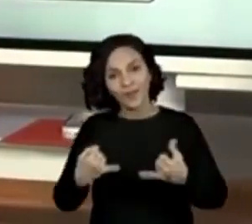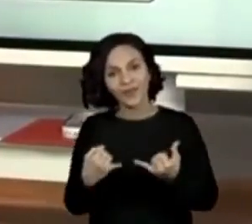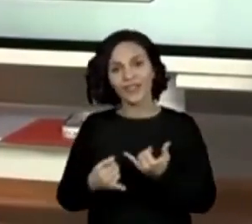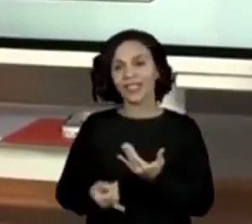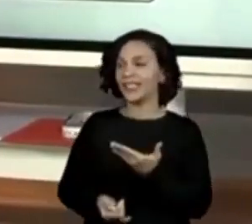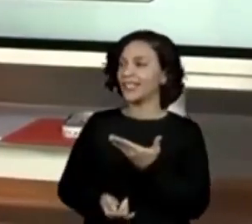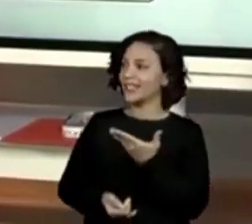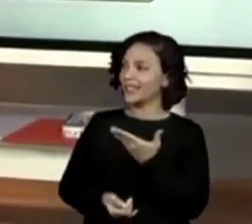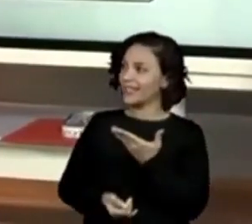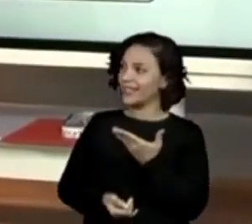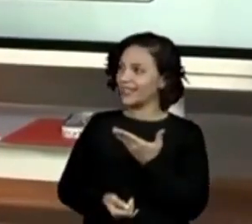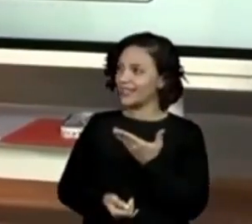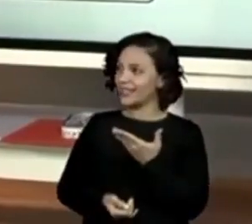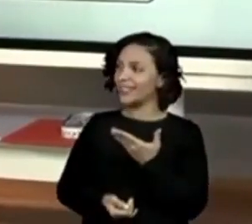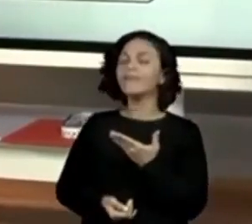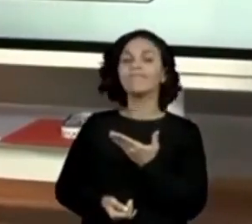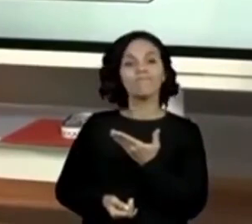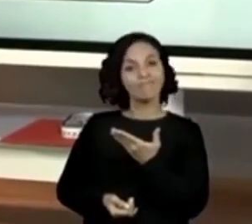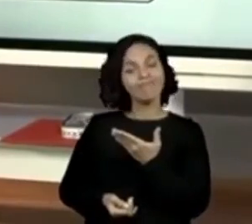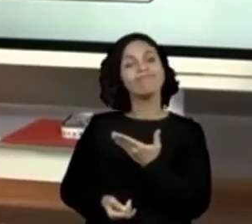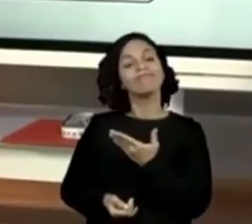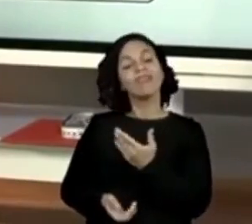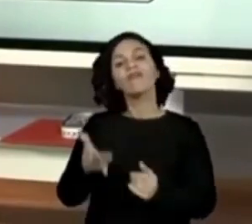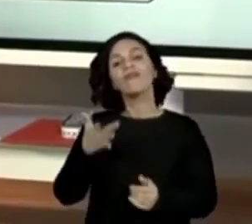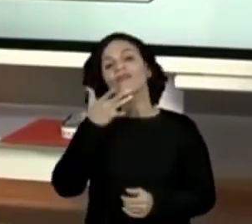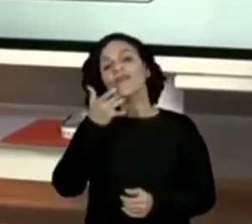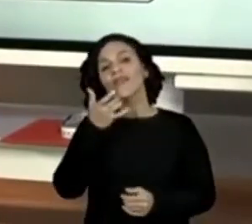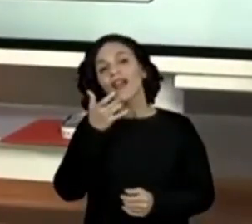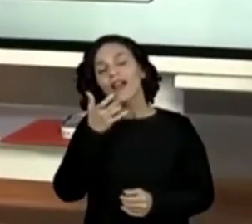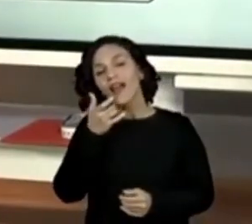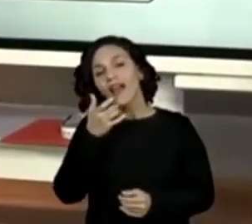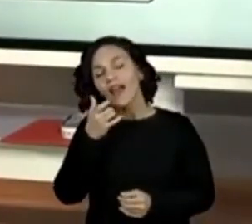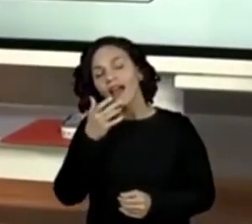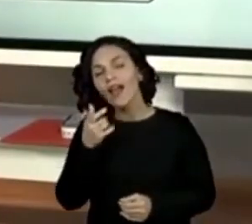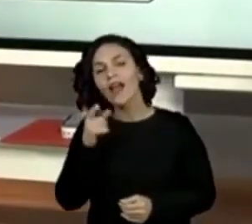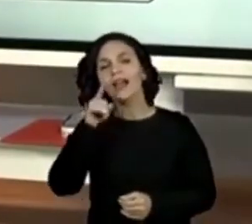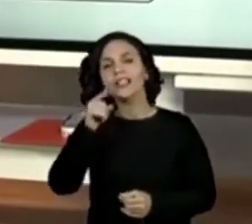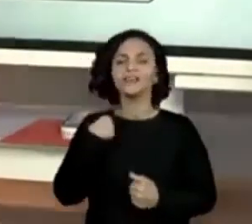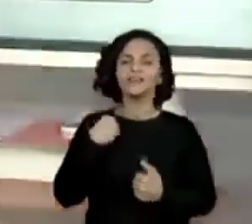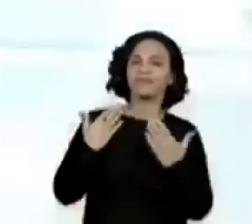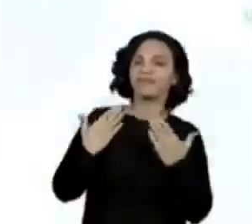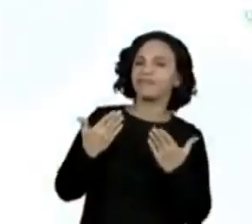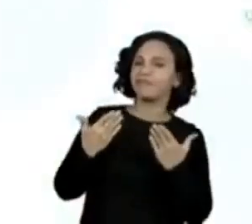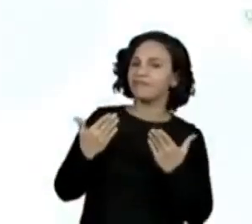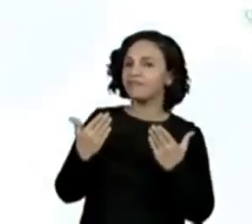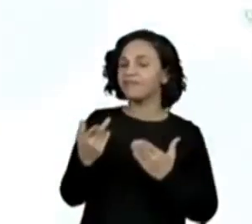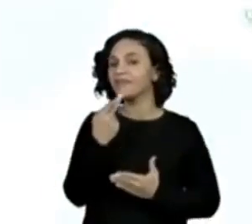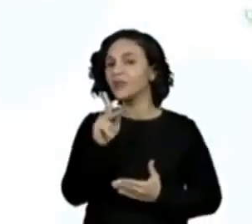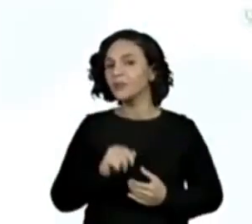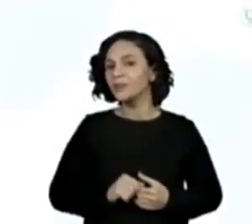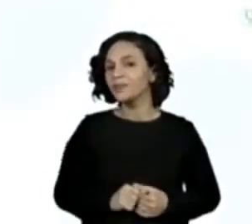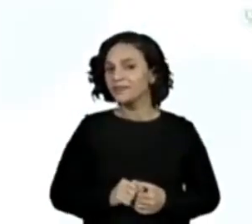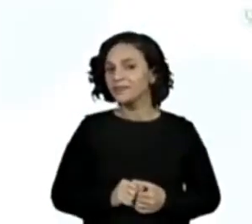na lousa para facilitar essa estimativa de vocês?